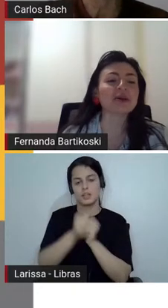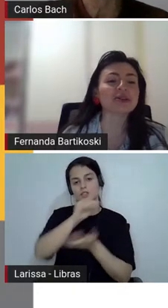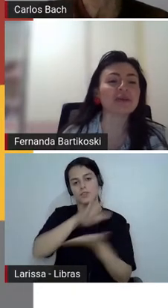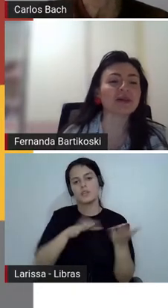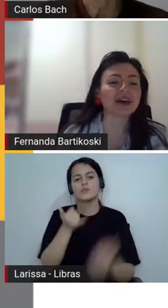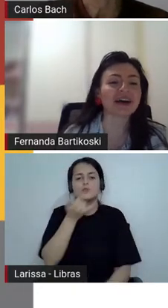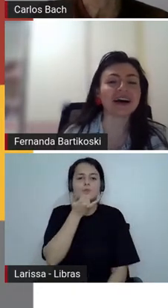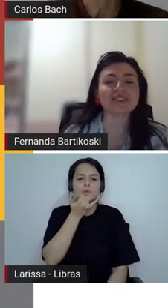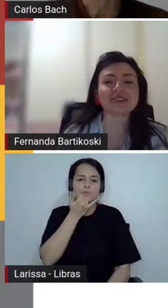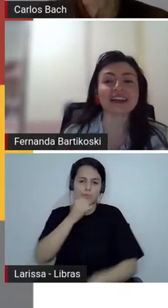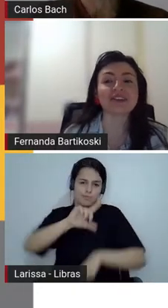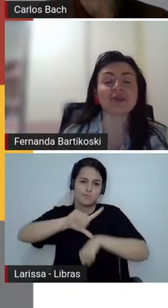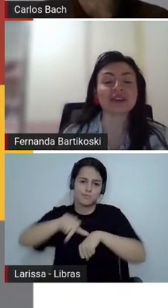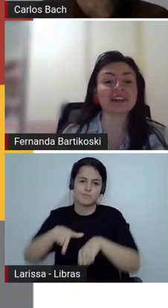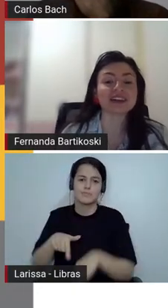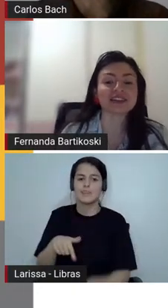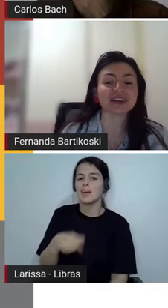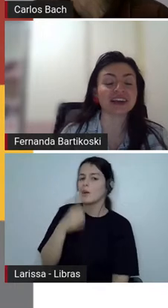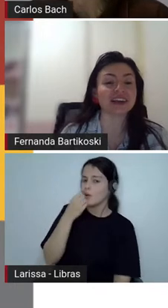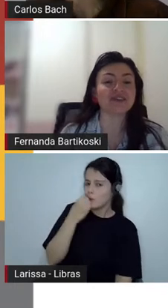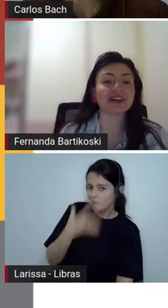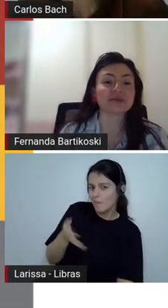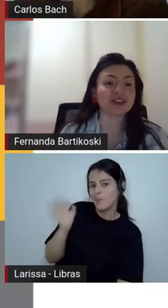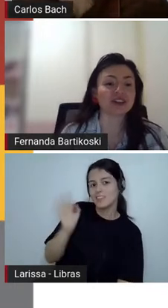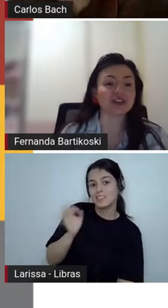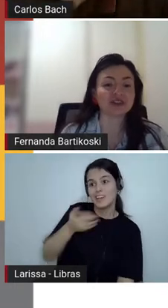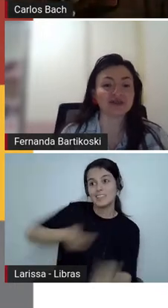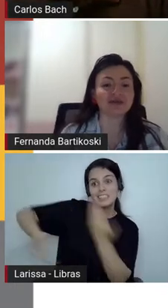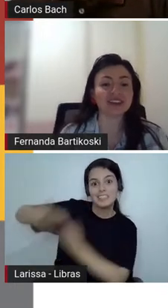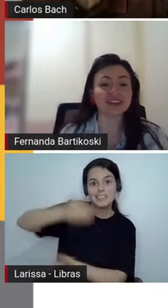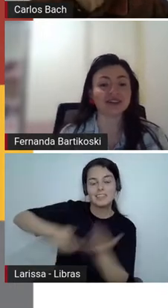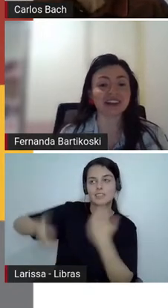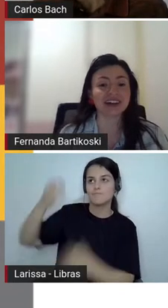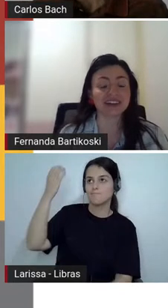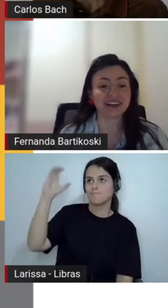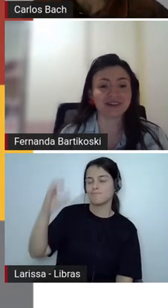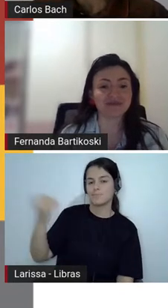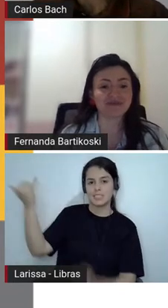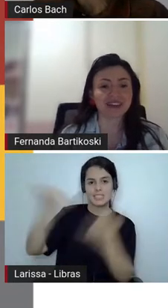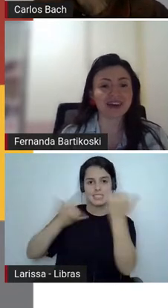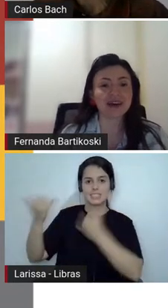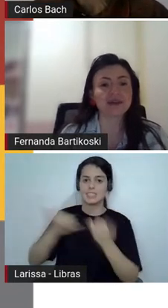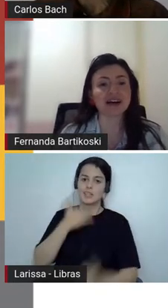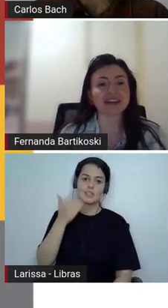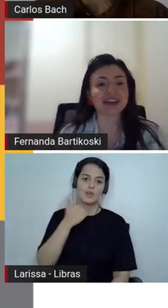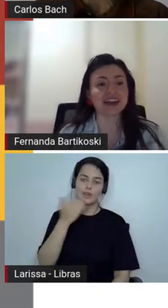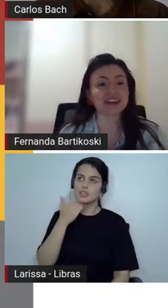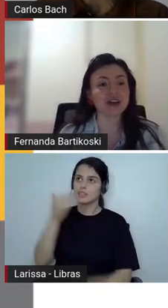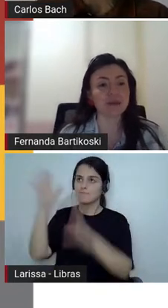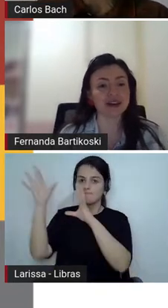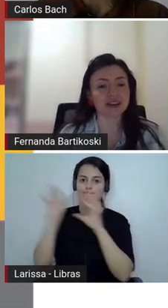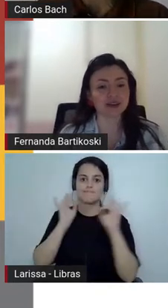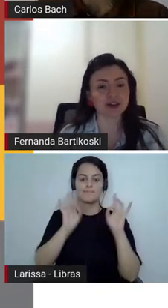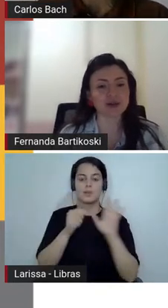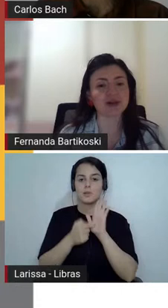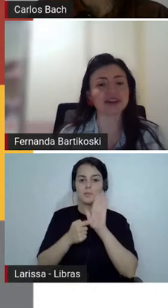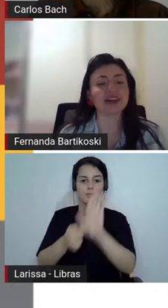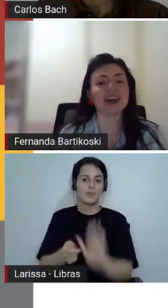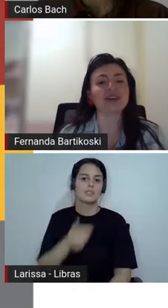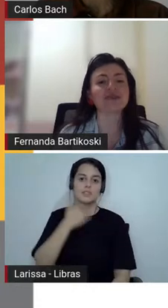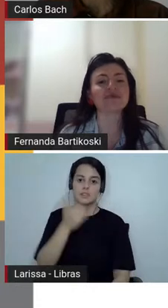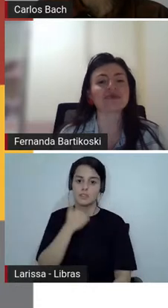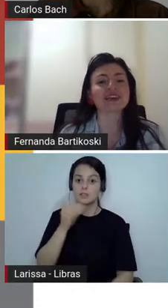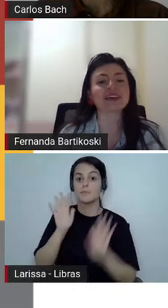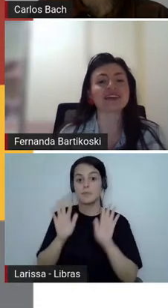falando estava muito bom né Carlos e teve muita interação aqui que infelizmente a gente não conseguiu trazer mas aqui é só apresento o nosso